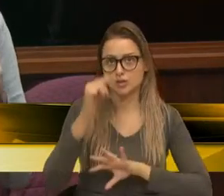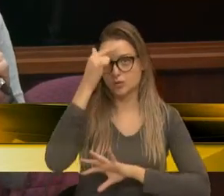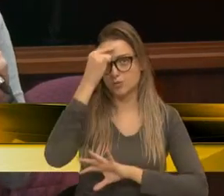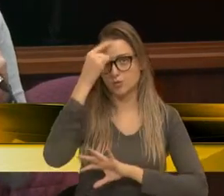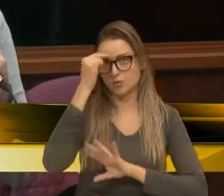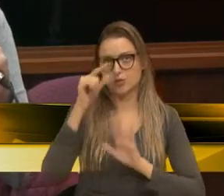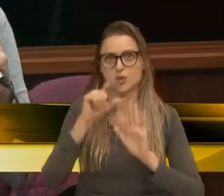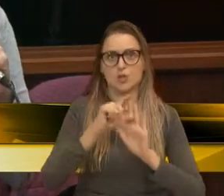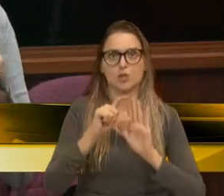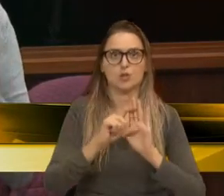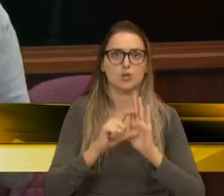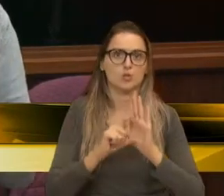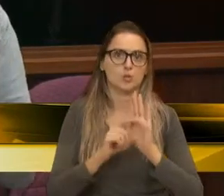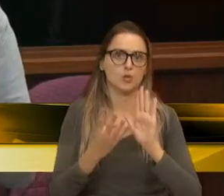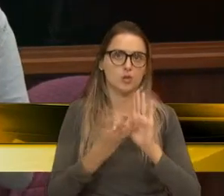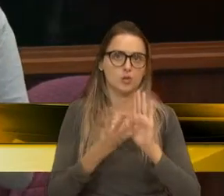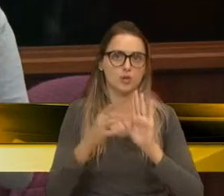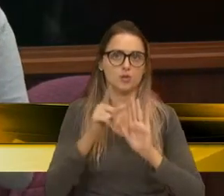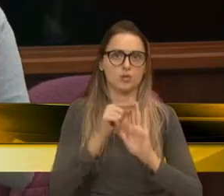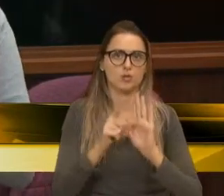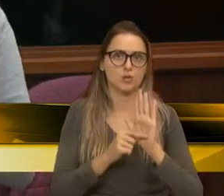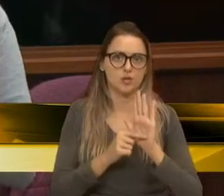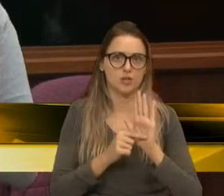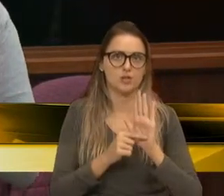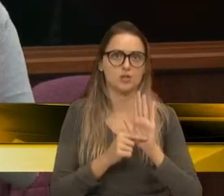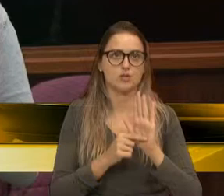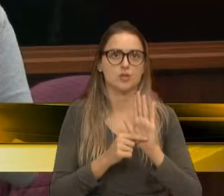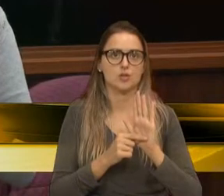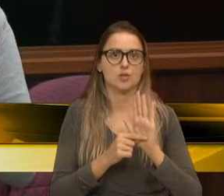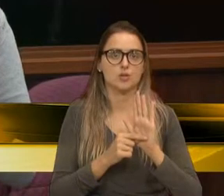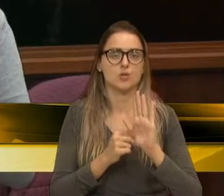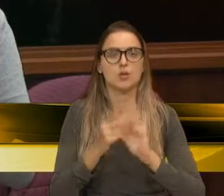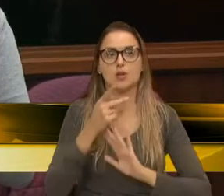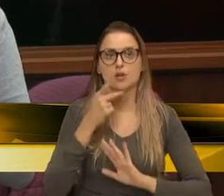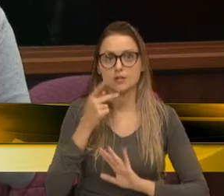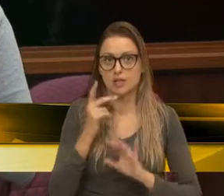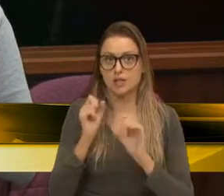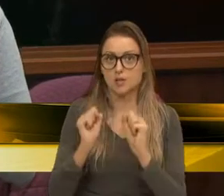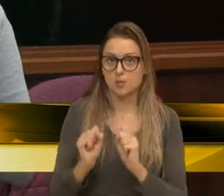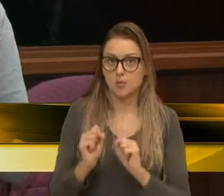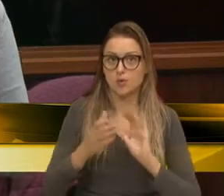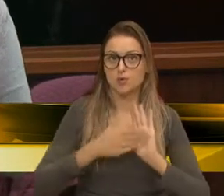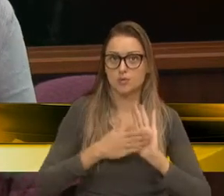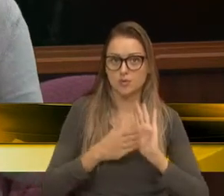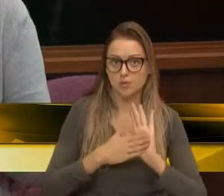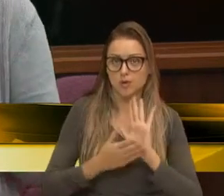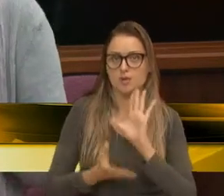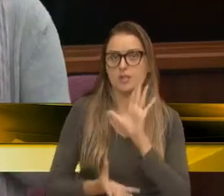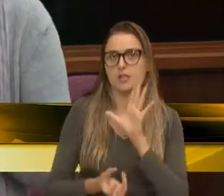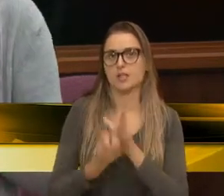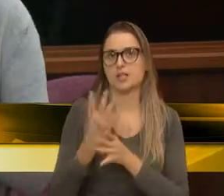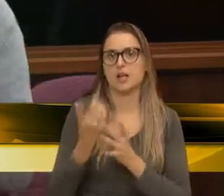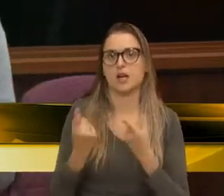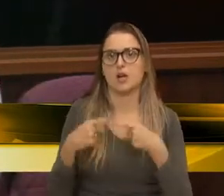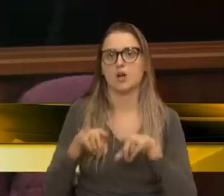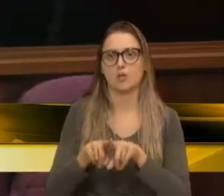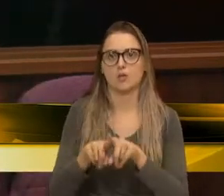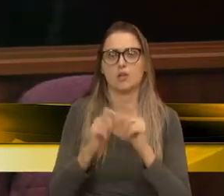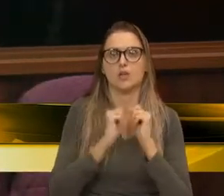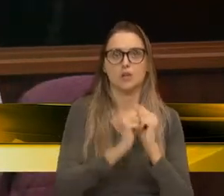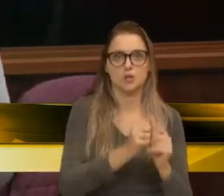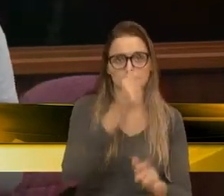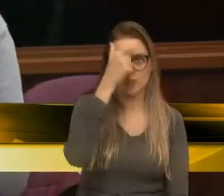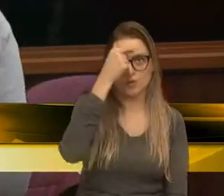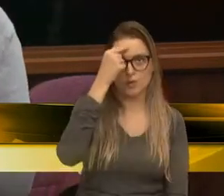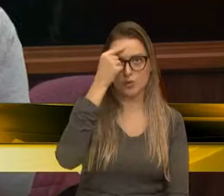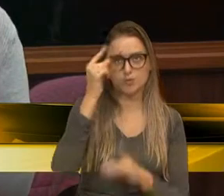parágrafo 4º do artigo 3º ele especifica que poderão propor e formalizar convênios com o executivo, faculdades,